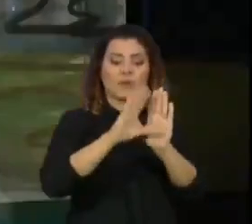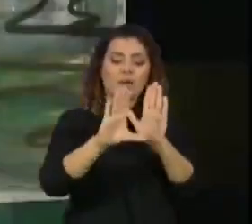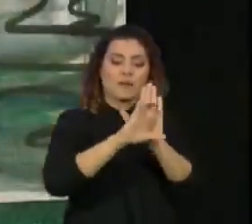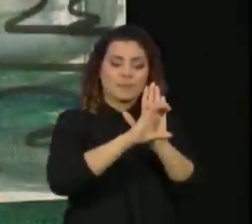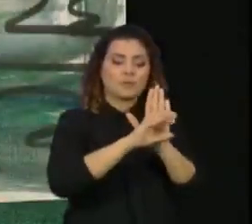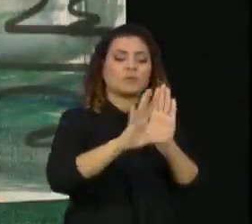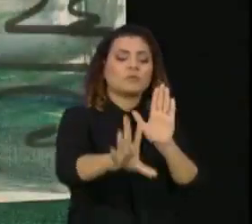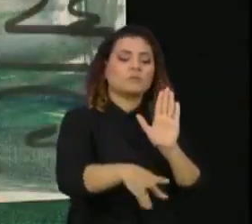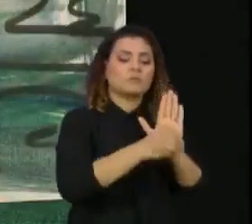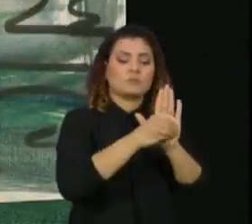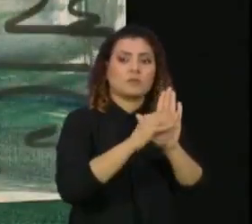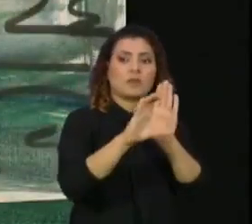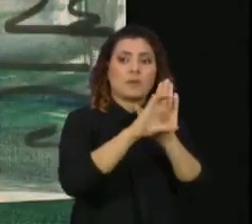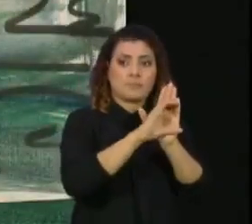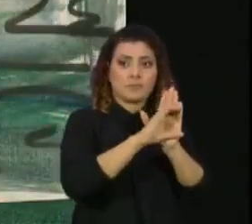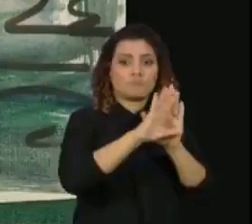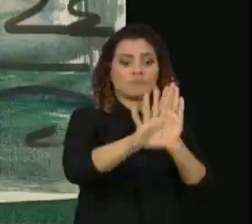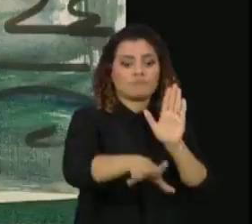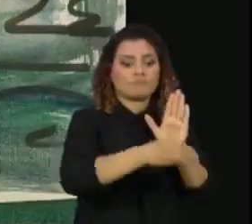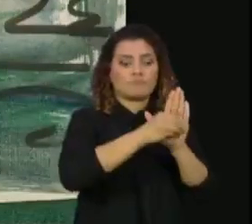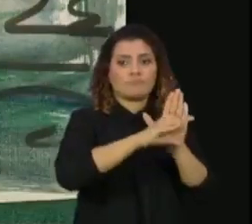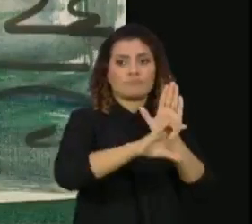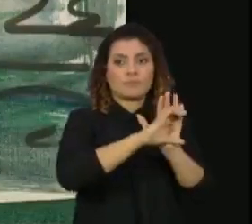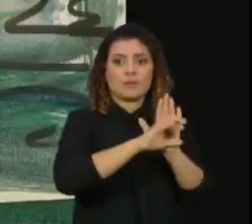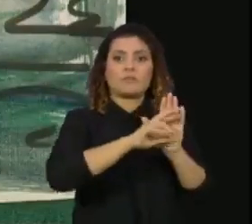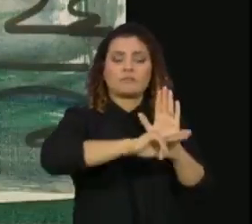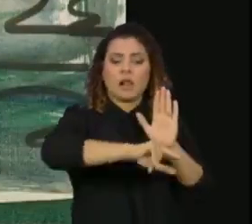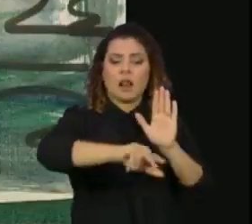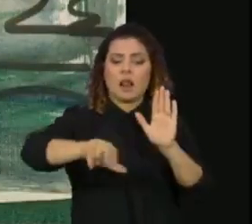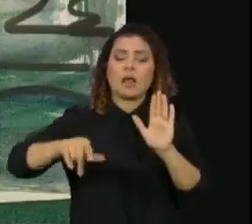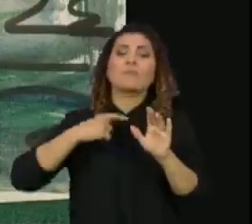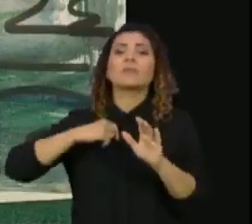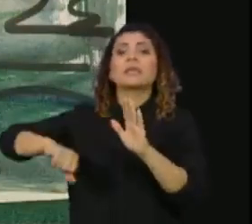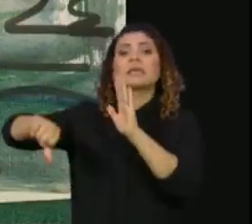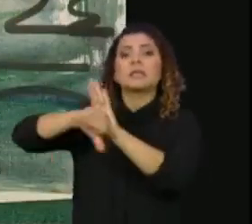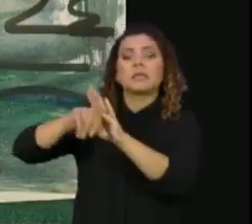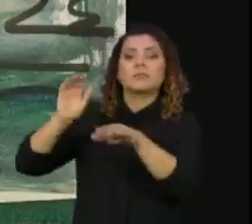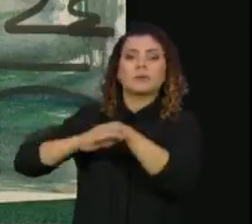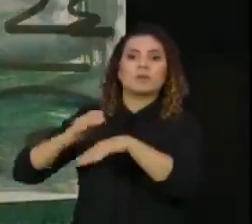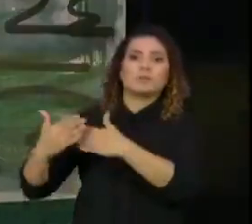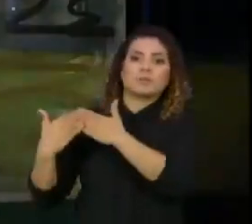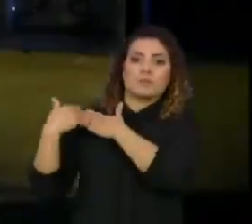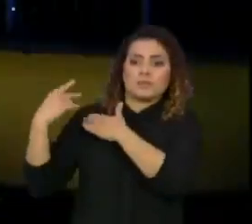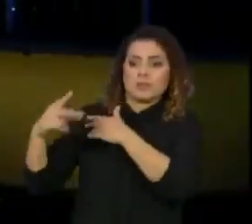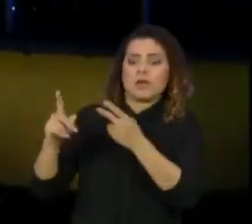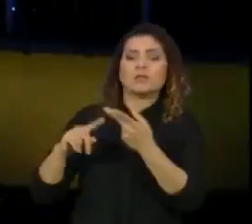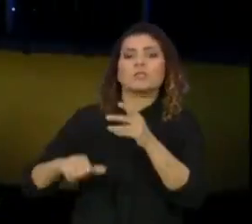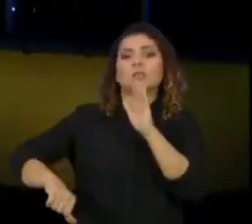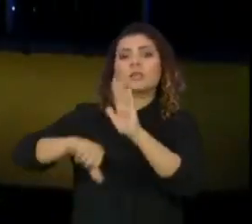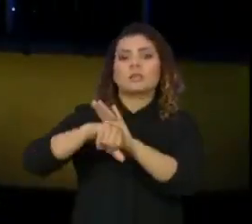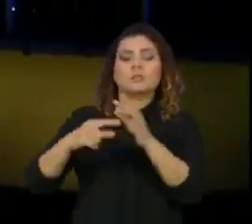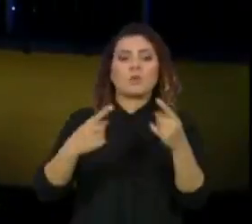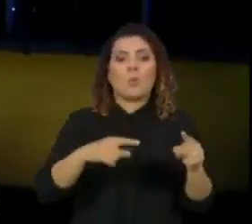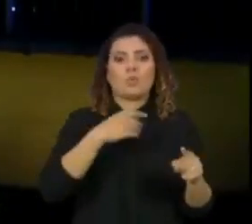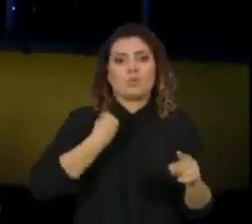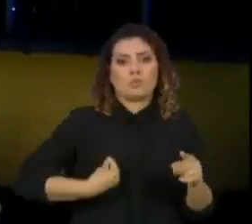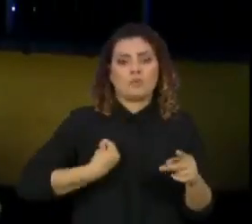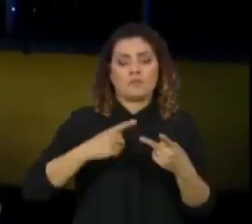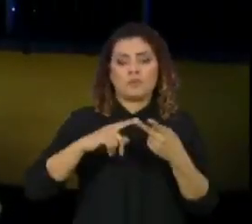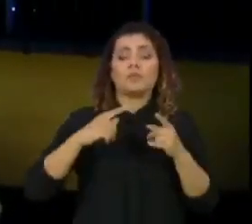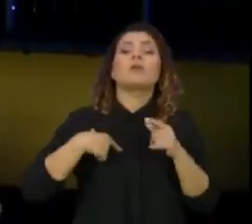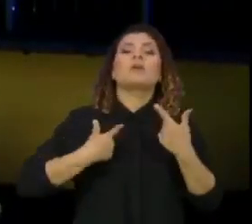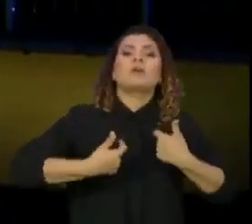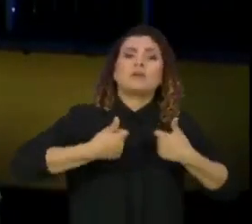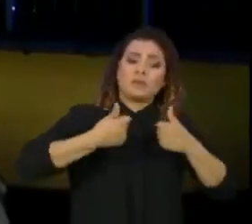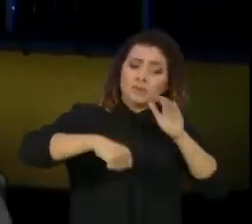crimes comuns, em crimes de responsabilidade, em crimes contra a vida, contra a humanidade. A Comissão